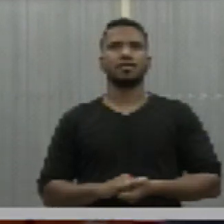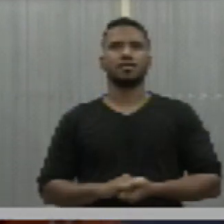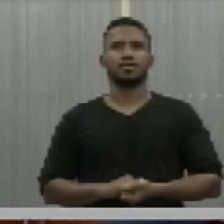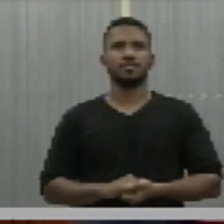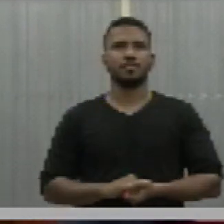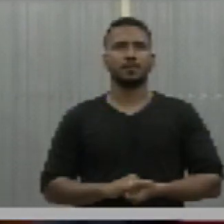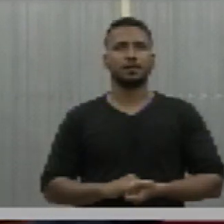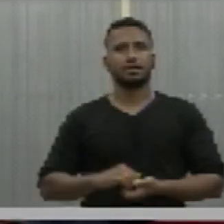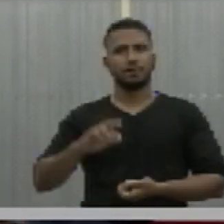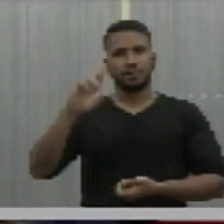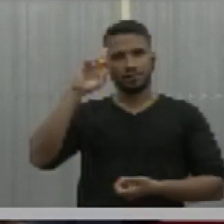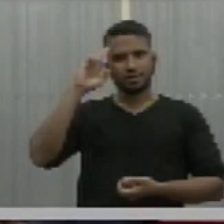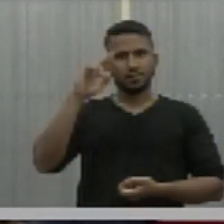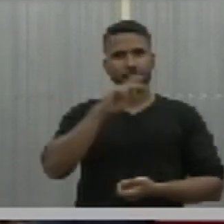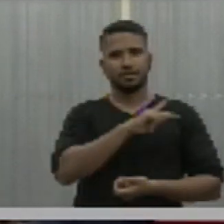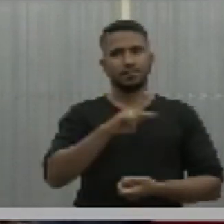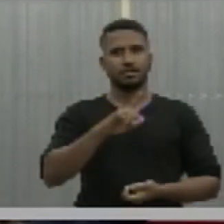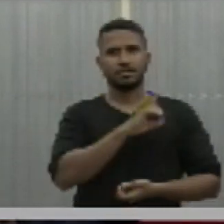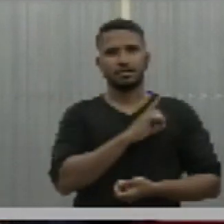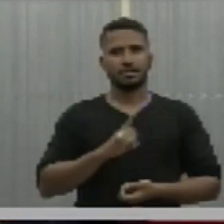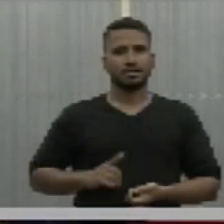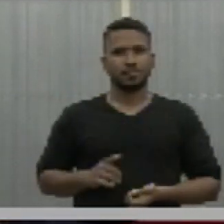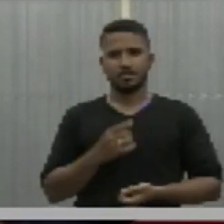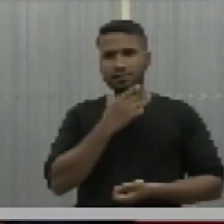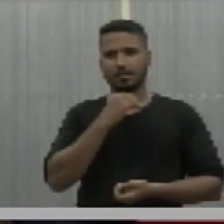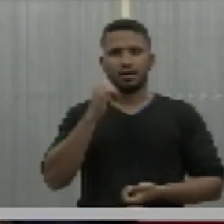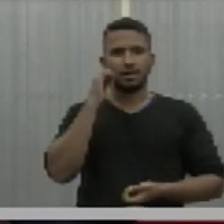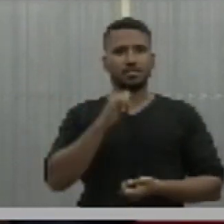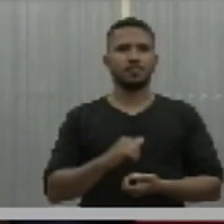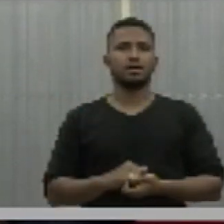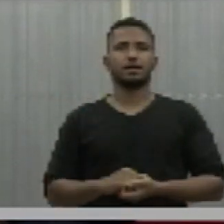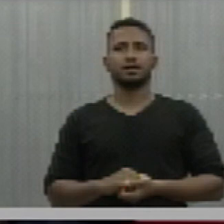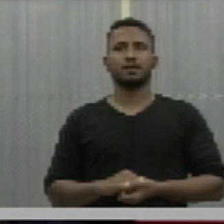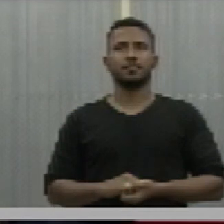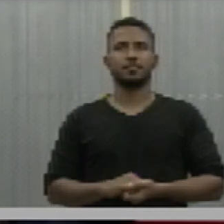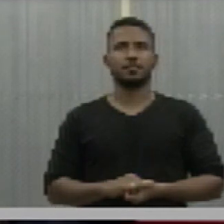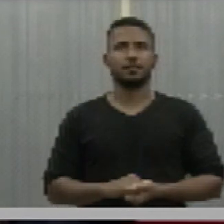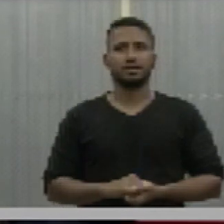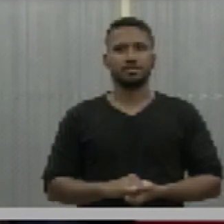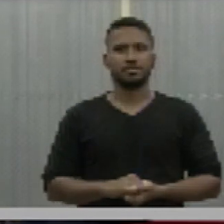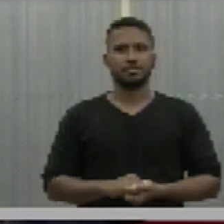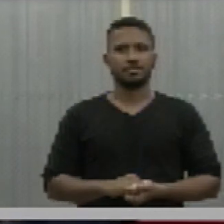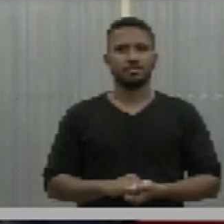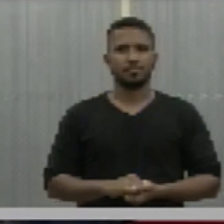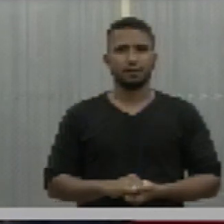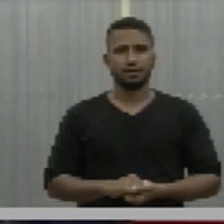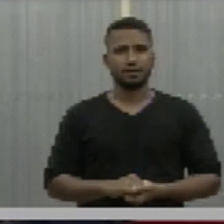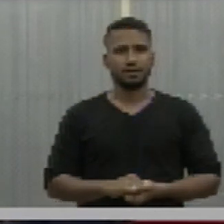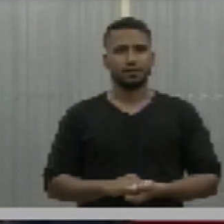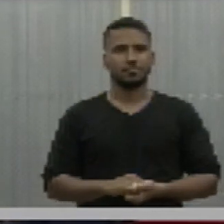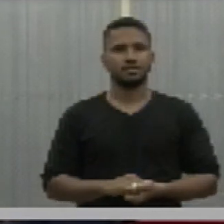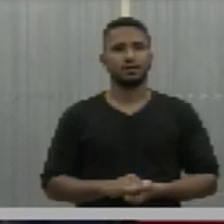Presidente, Srs. Deputados, eu vou ser bem breve, Sr. Presidente, eu quero apenas